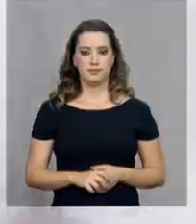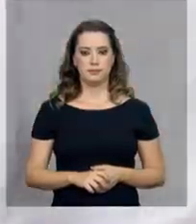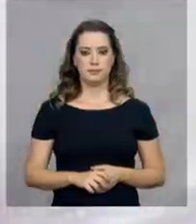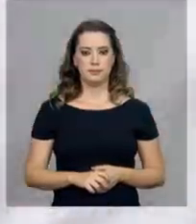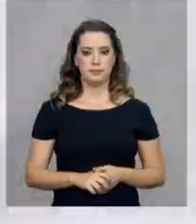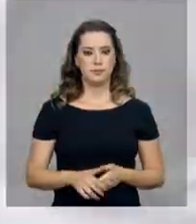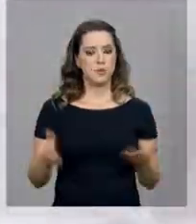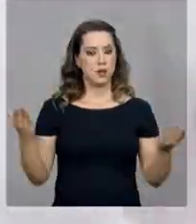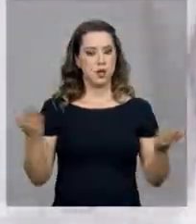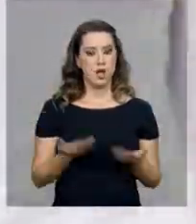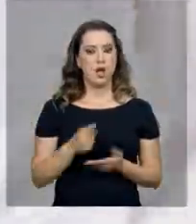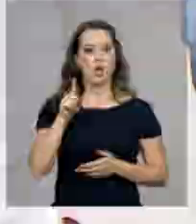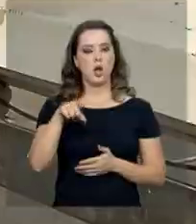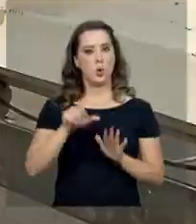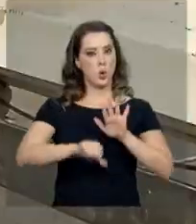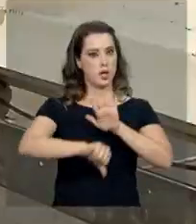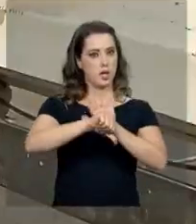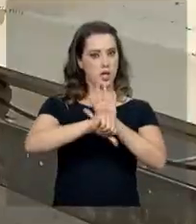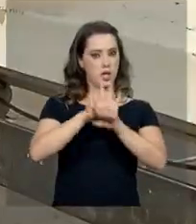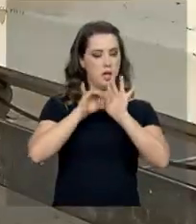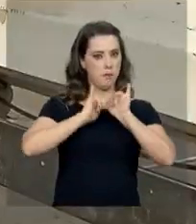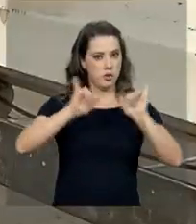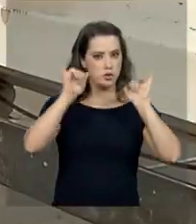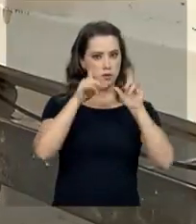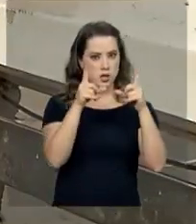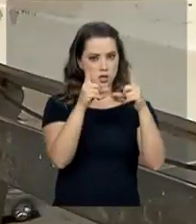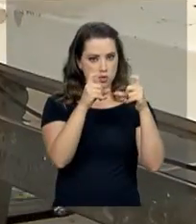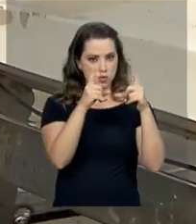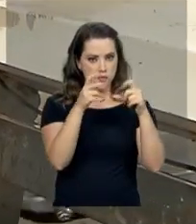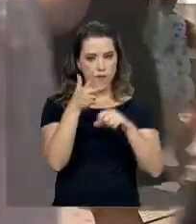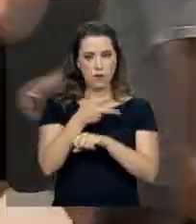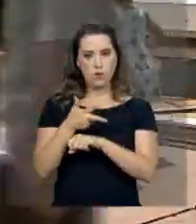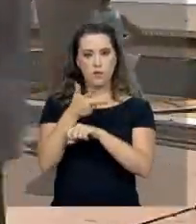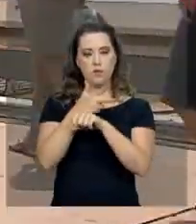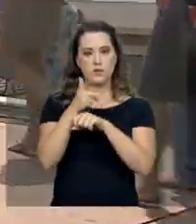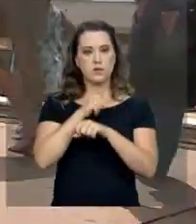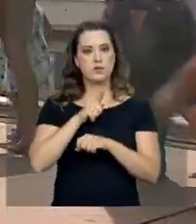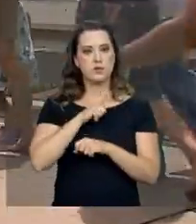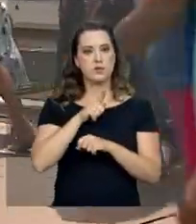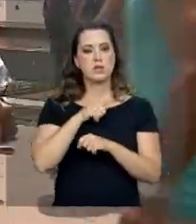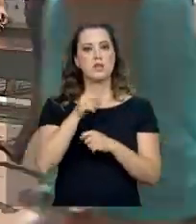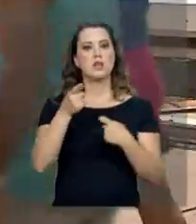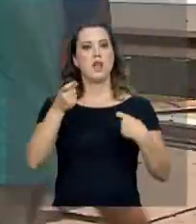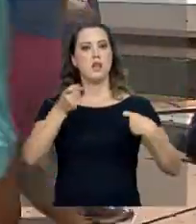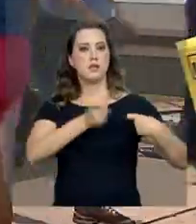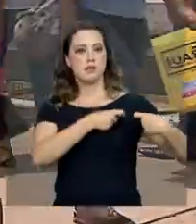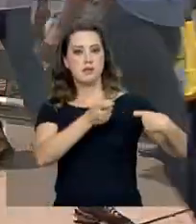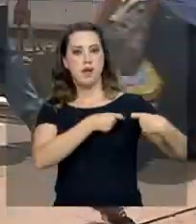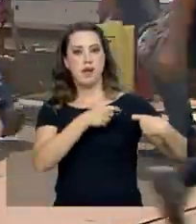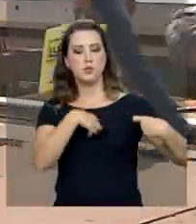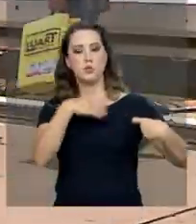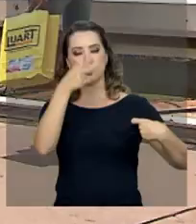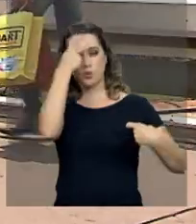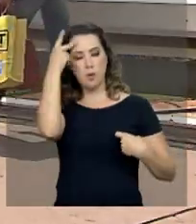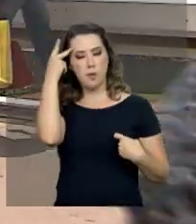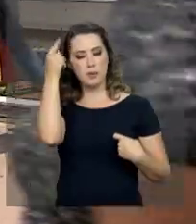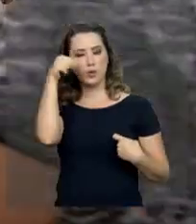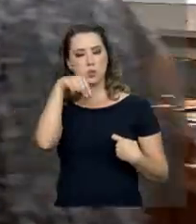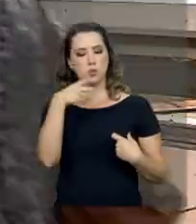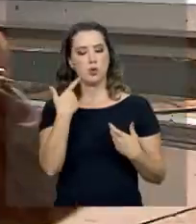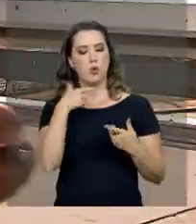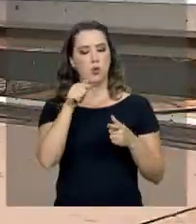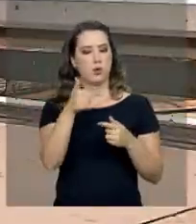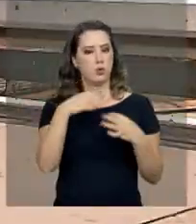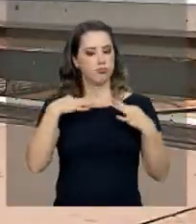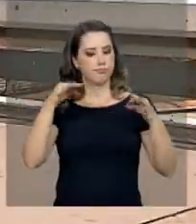Agora passa a ser crime a divulgação de fotos ou vídeos que tenham cenas de sexo ou nudez sem o consentimento da